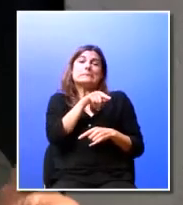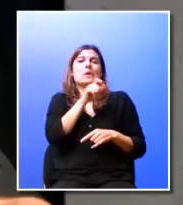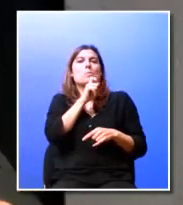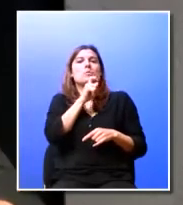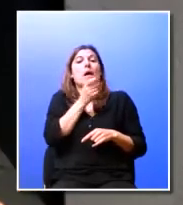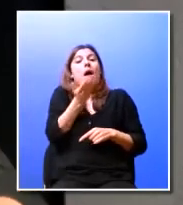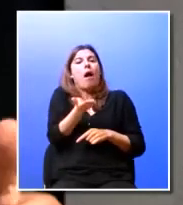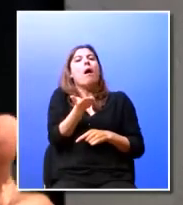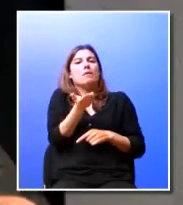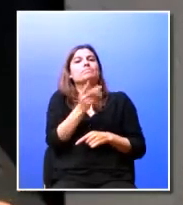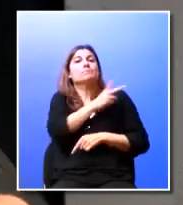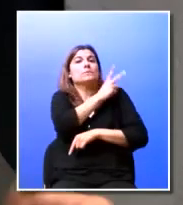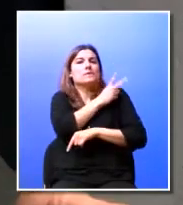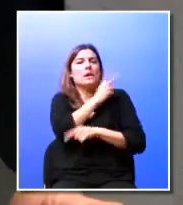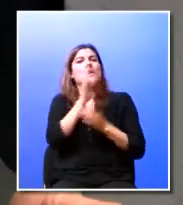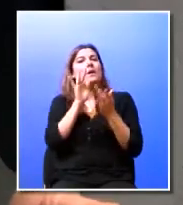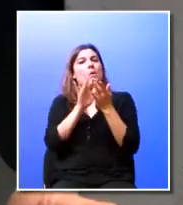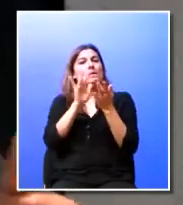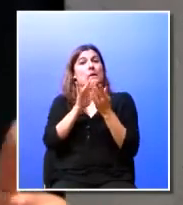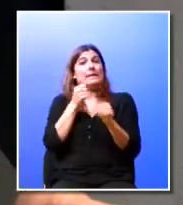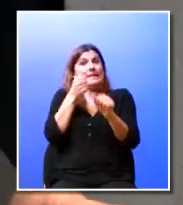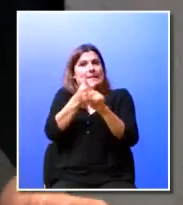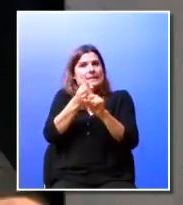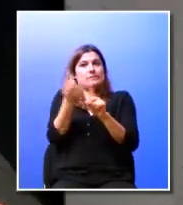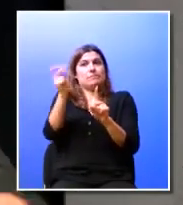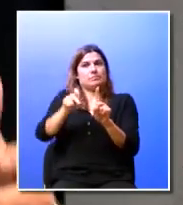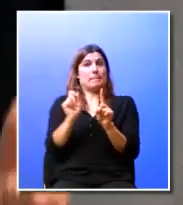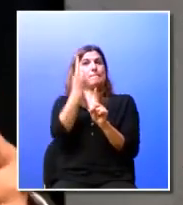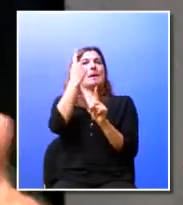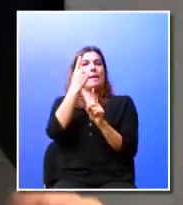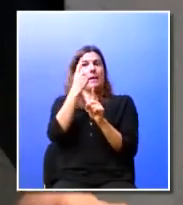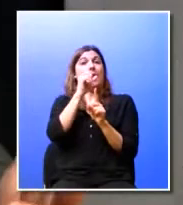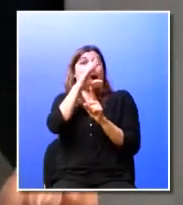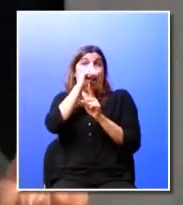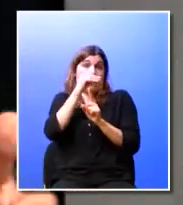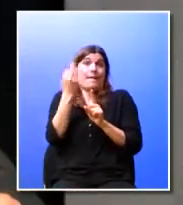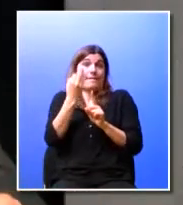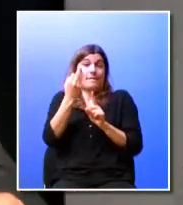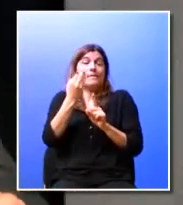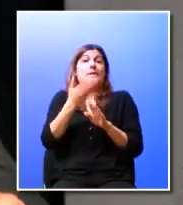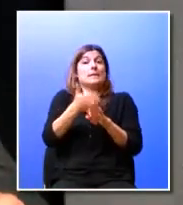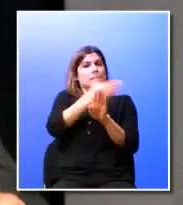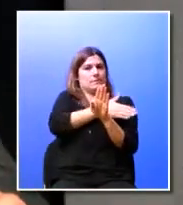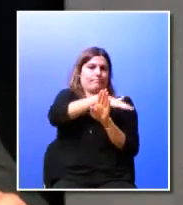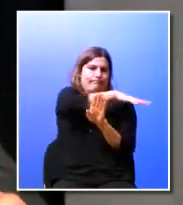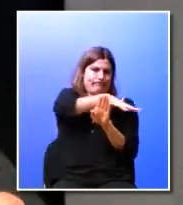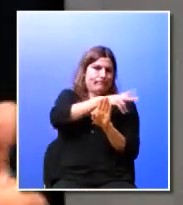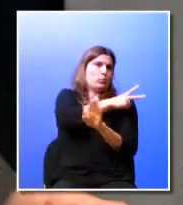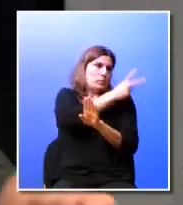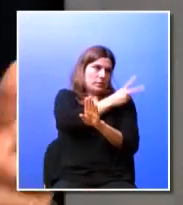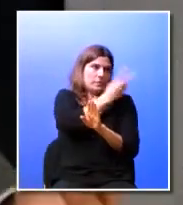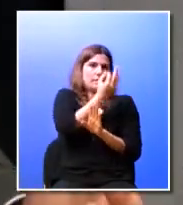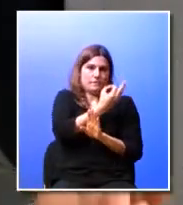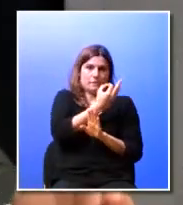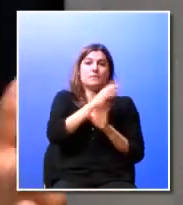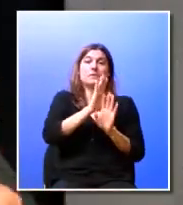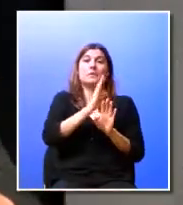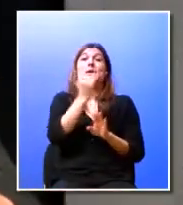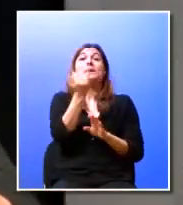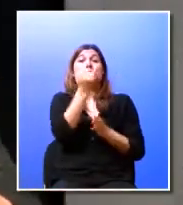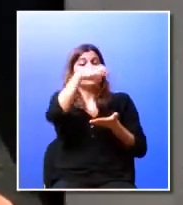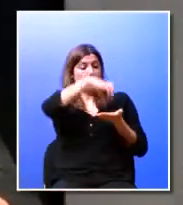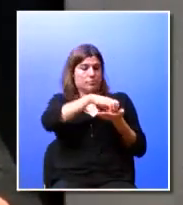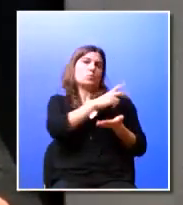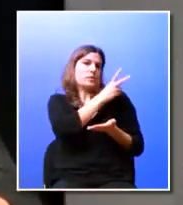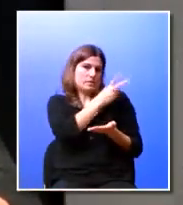que a universidade tem de contatar com aquele desafio primeira vez e portanto isto é do lado da instituição perdão instituição neste caso